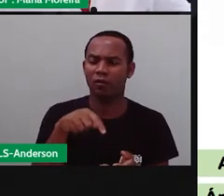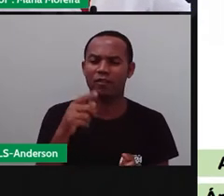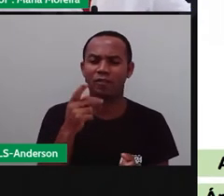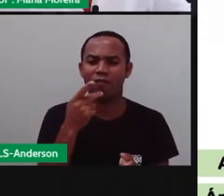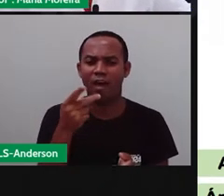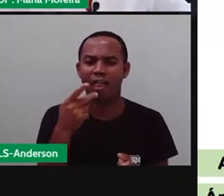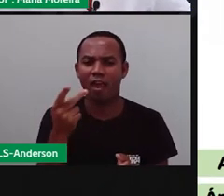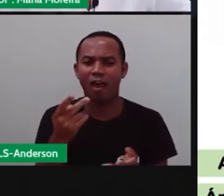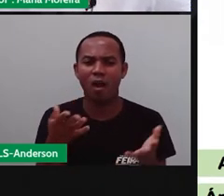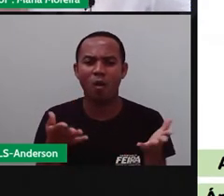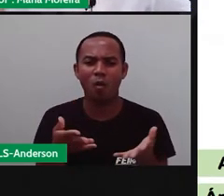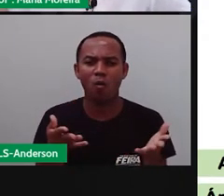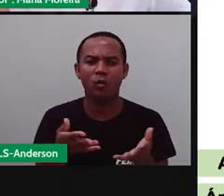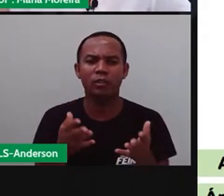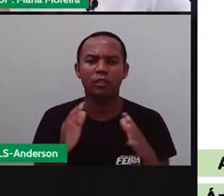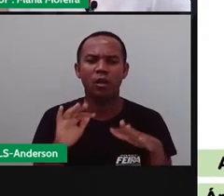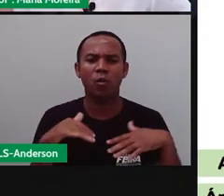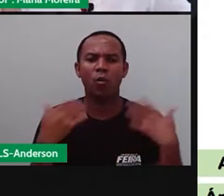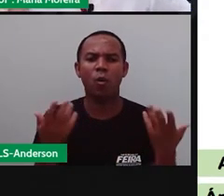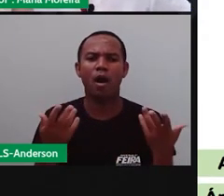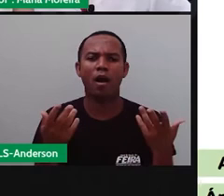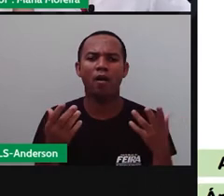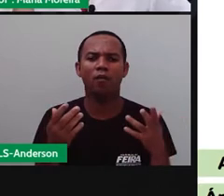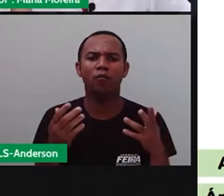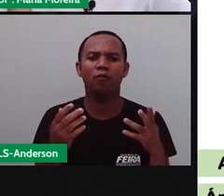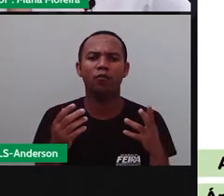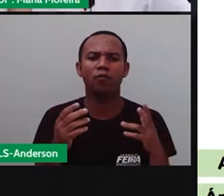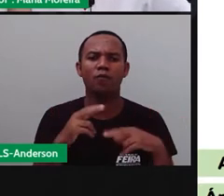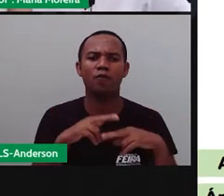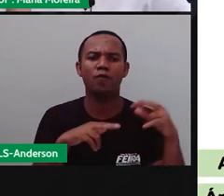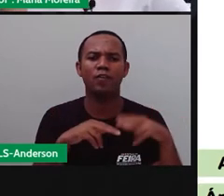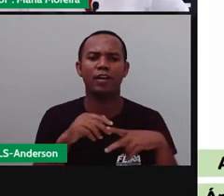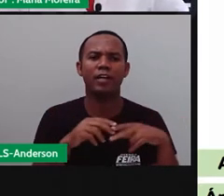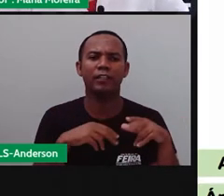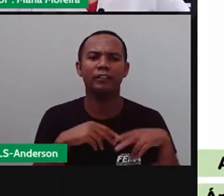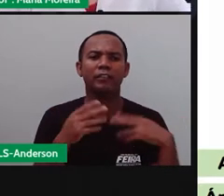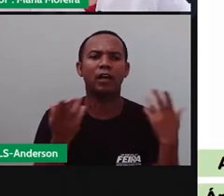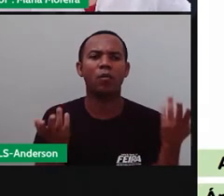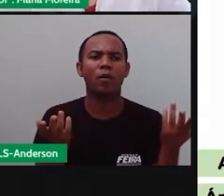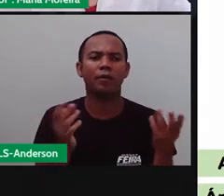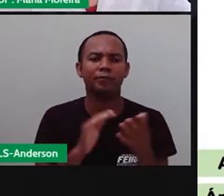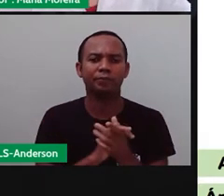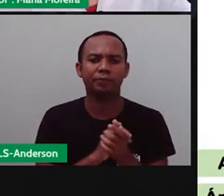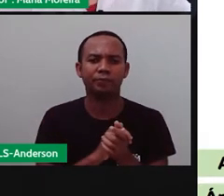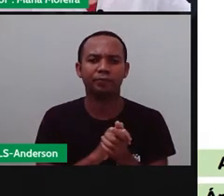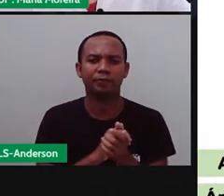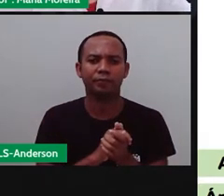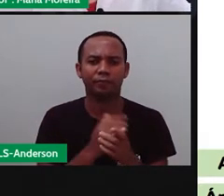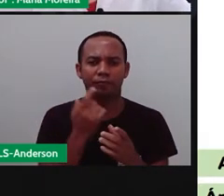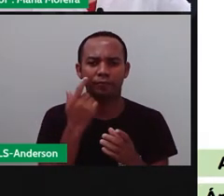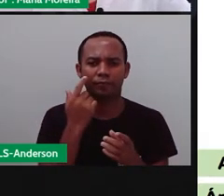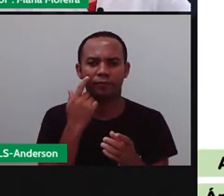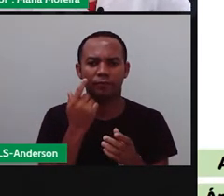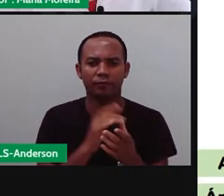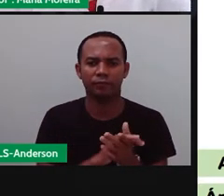hoje? Quais serão as festas populares? Alguma suspeita, né? Vamos lá.